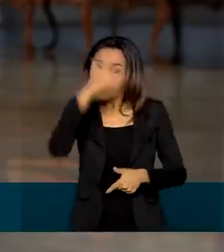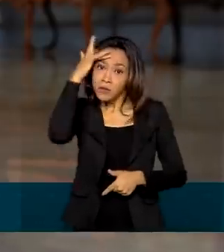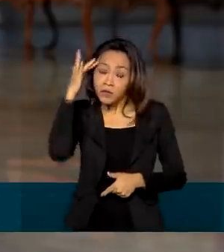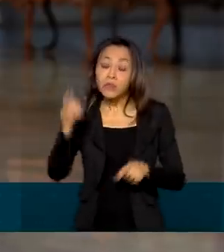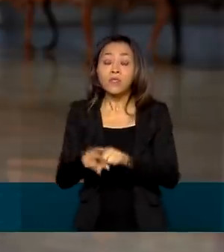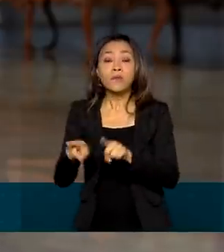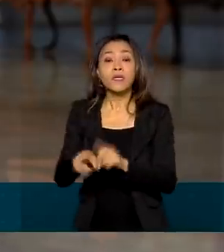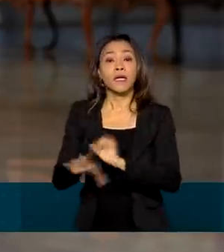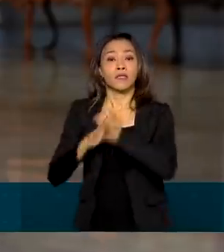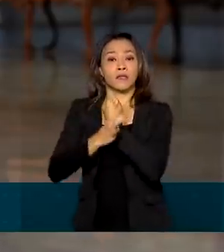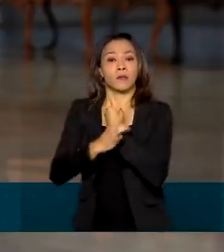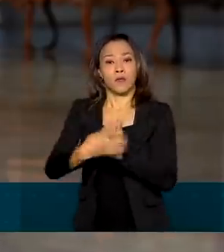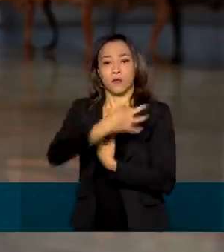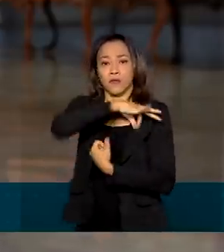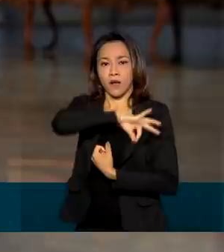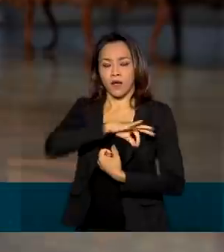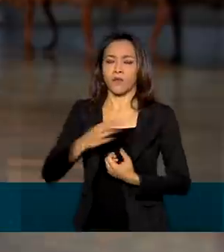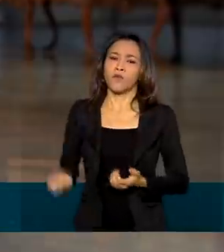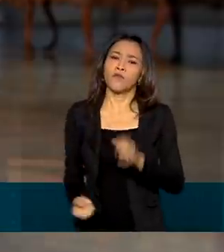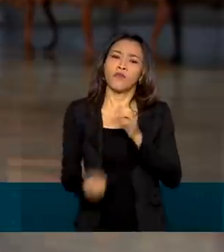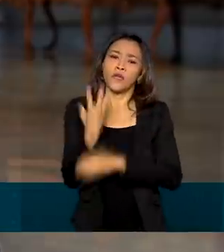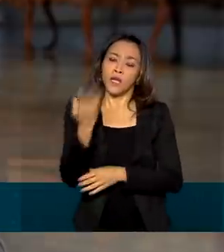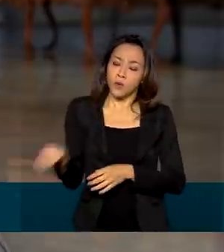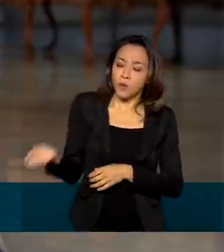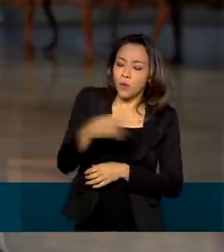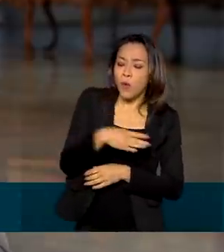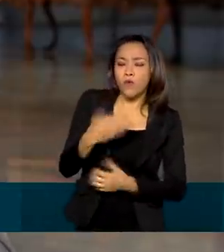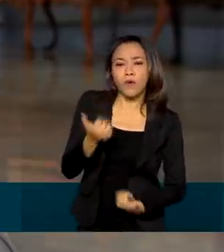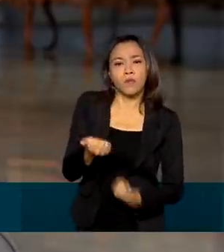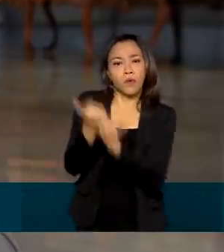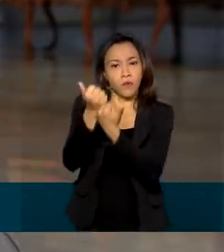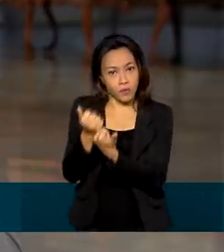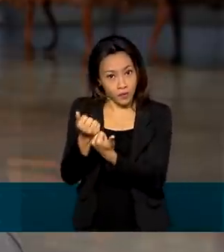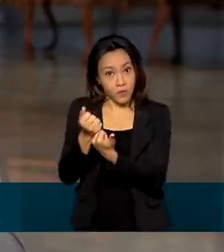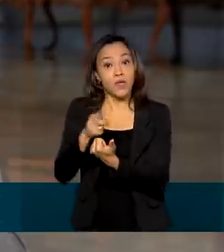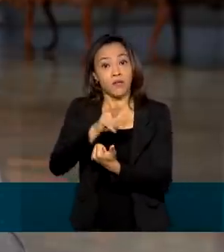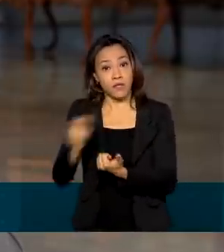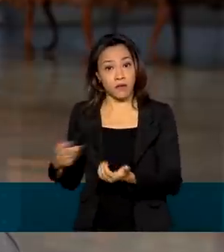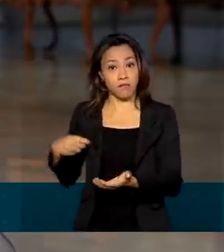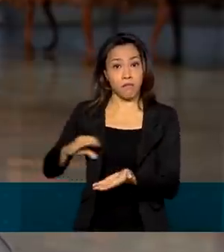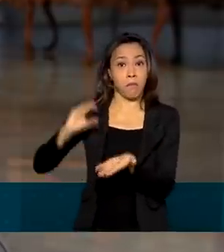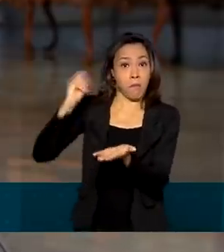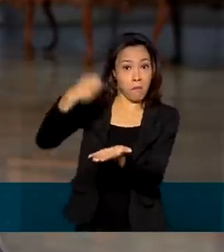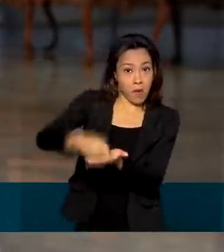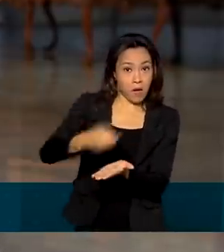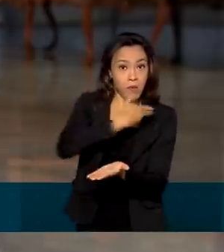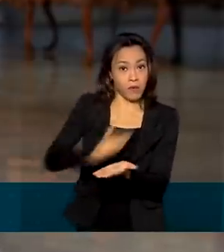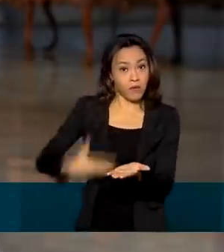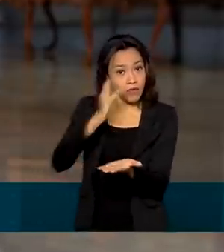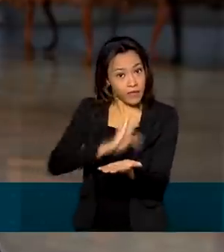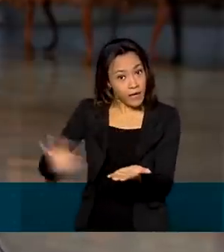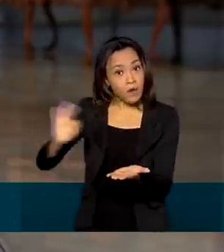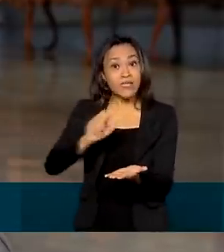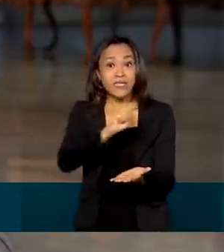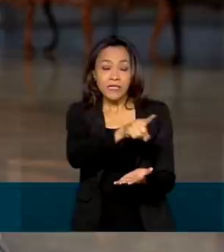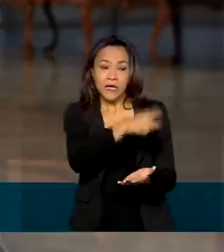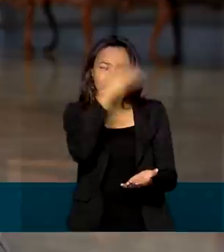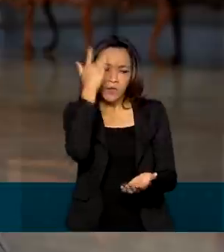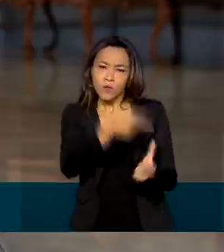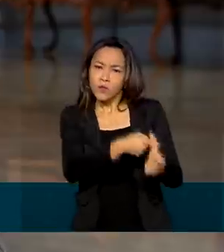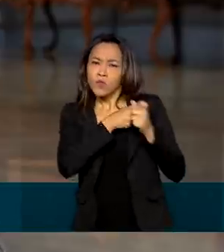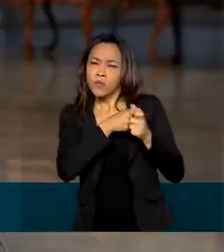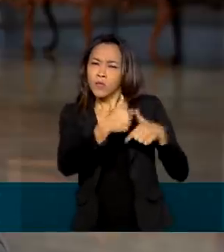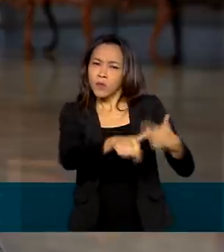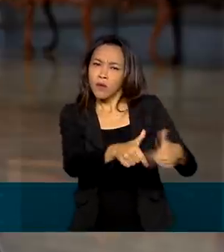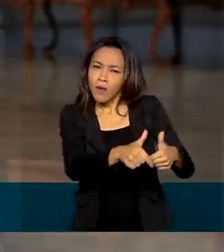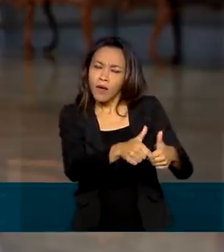trabalhadores. Foi criado um novo benefício emergencial que vai ser pago pela União e se houver suspensão do trabalho ou redução